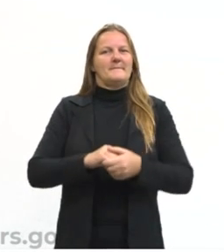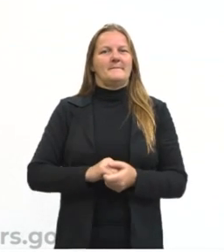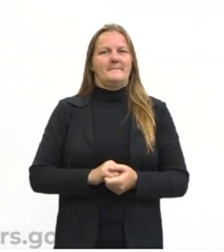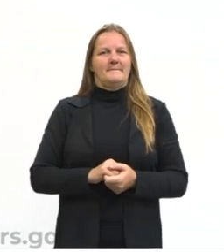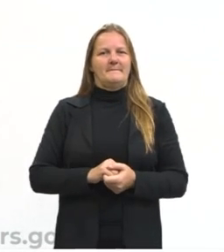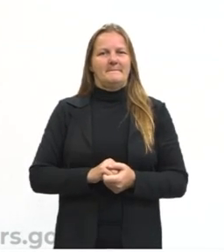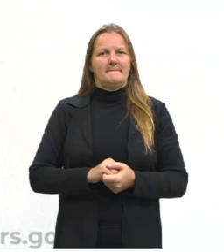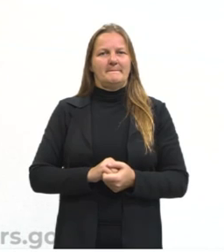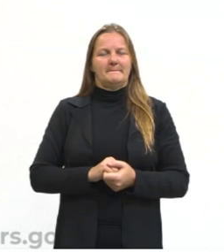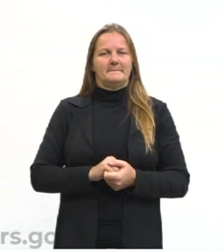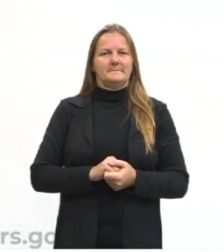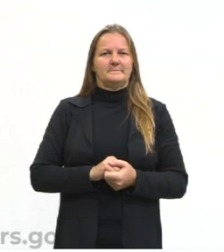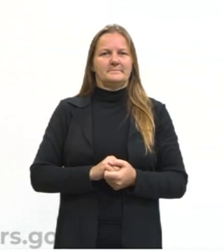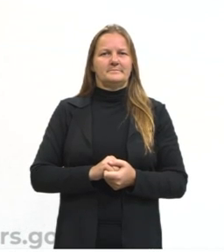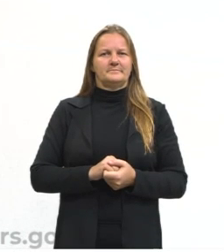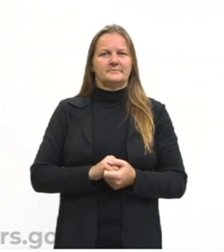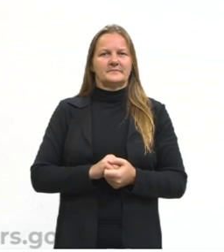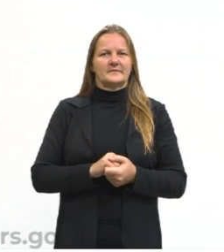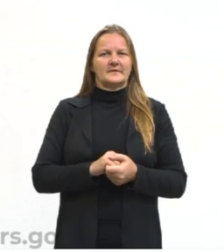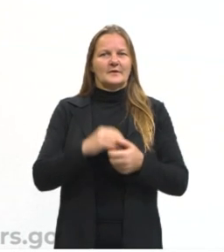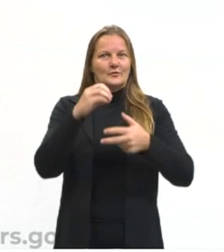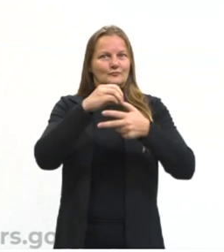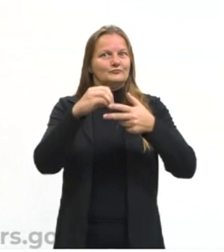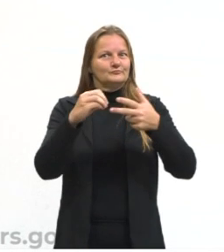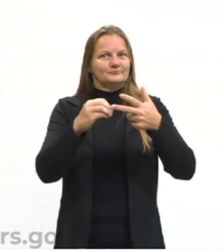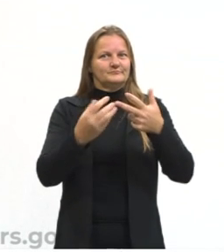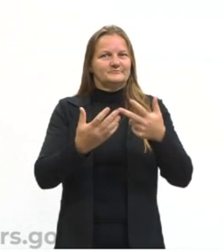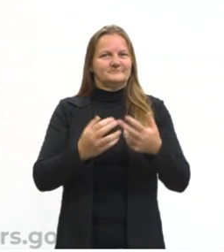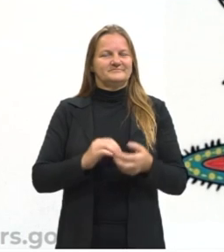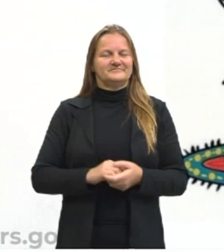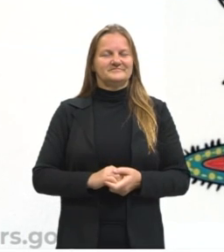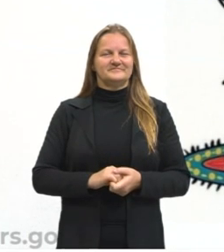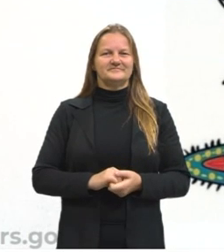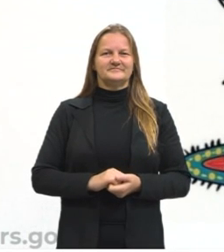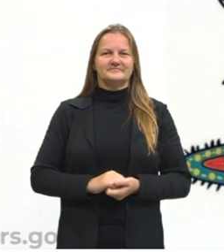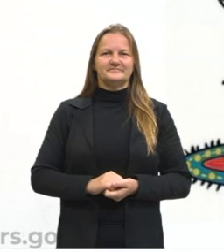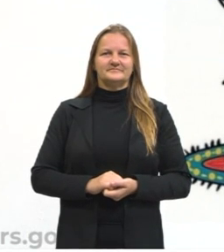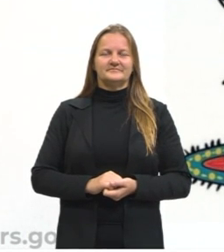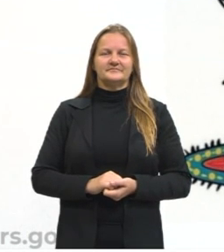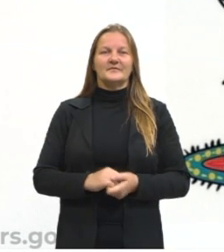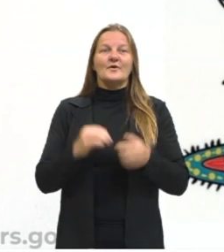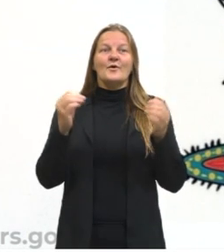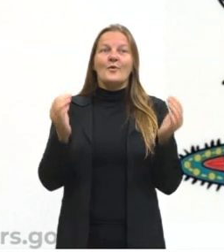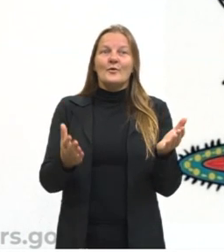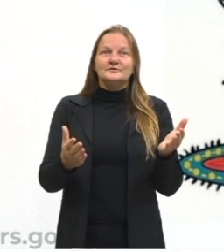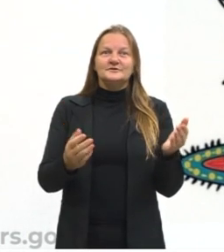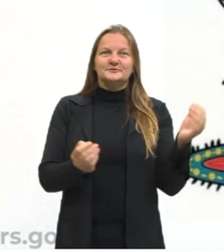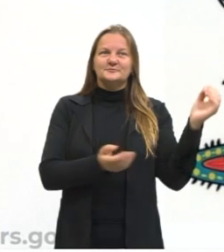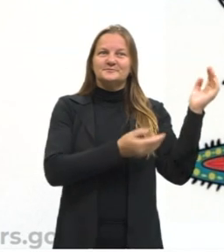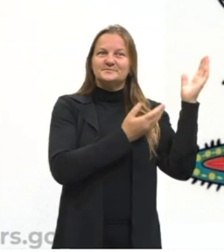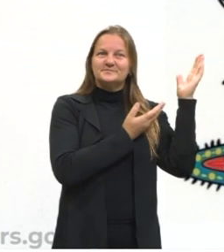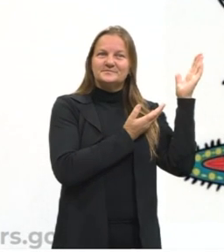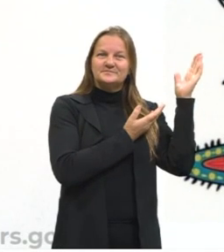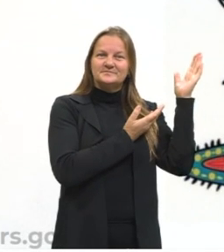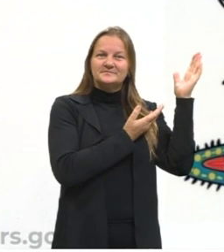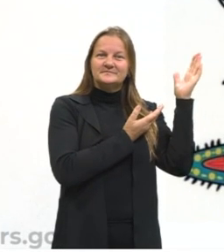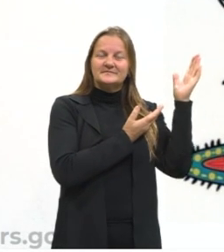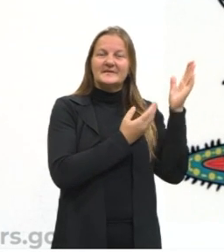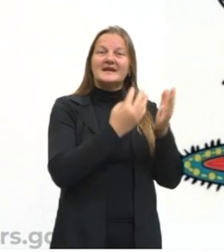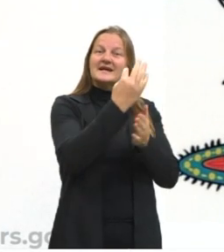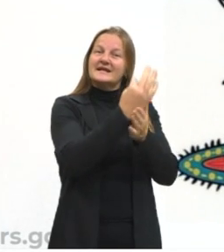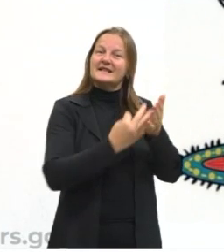da questão, acertar a questão. Hoje, gente, nós vamos trabalhar com textos